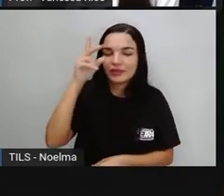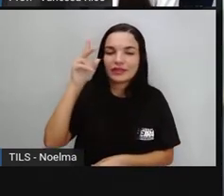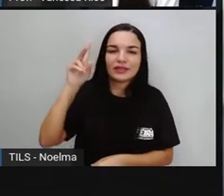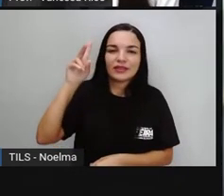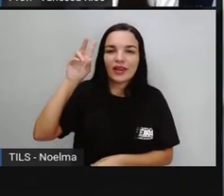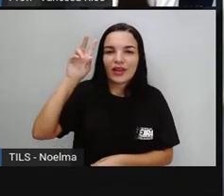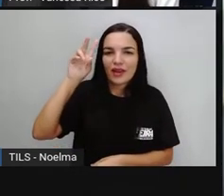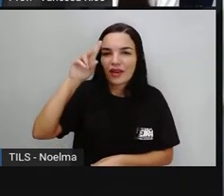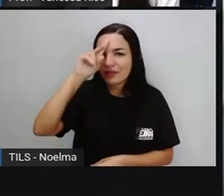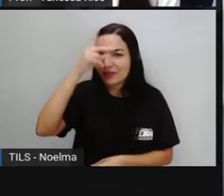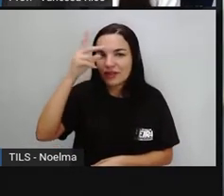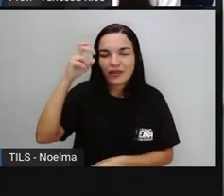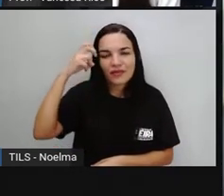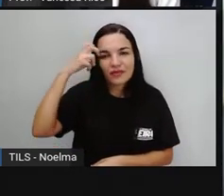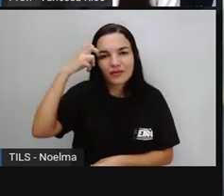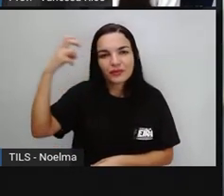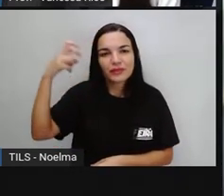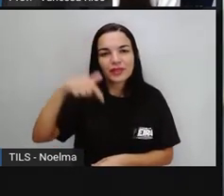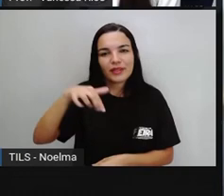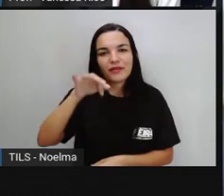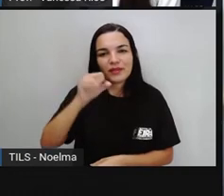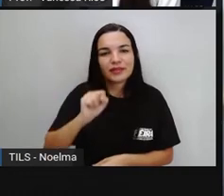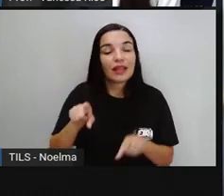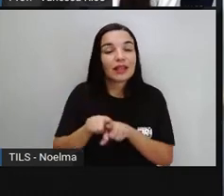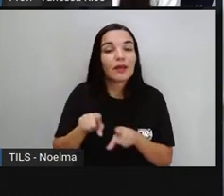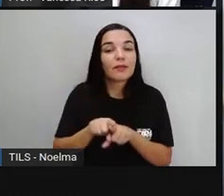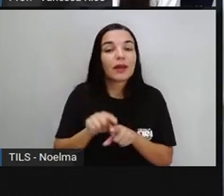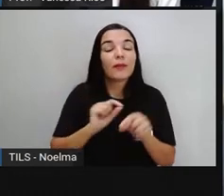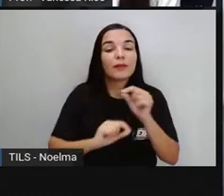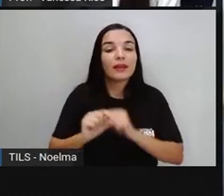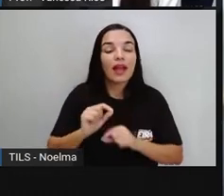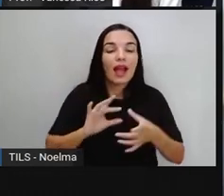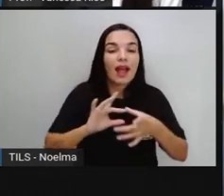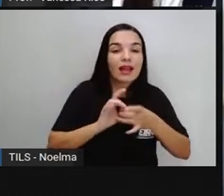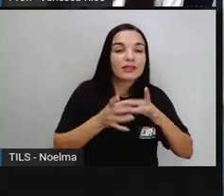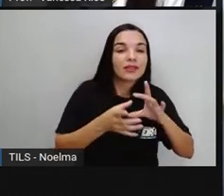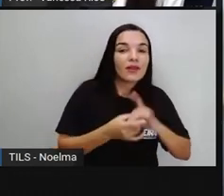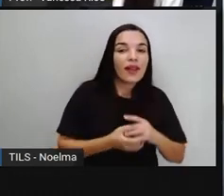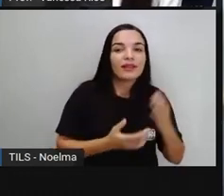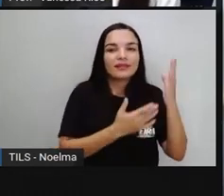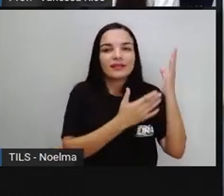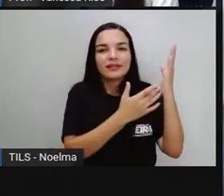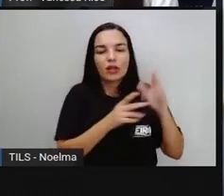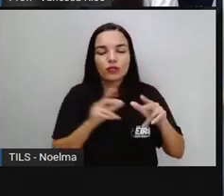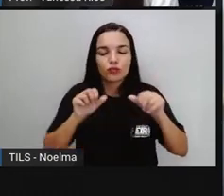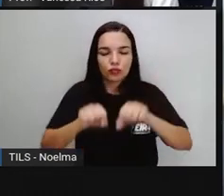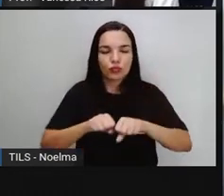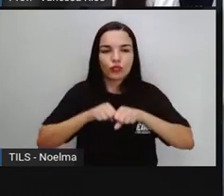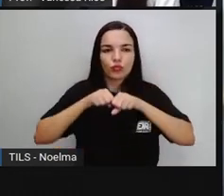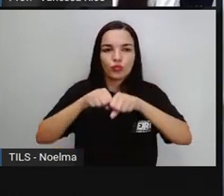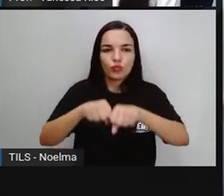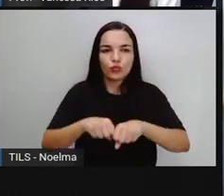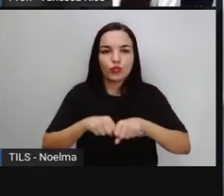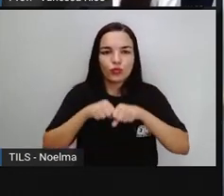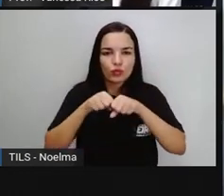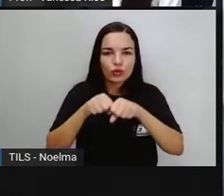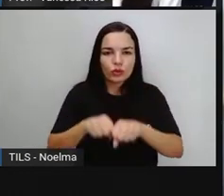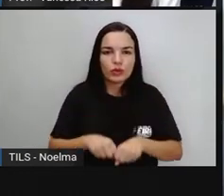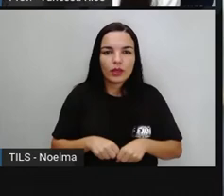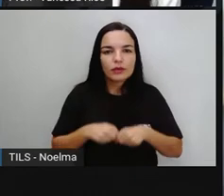Santana. As manifestações relacionadas aos vaqueiros, né? As vaquejadas, as